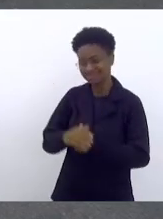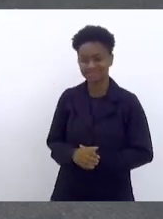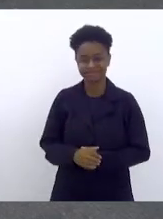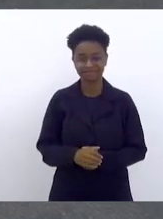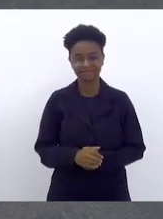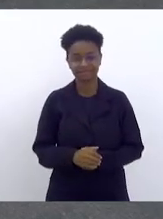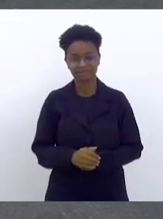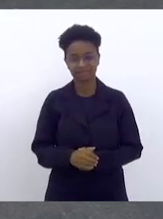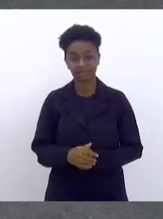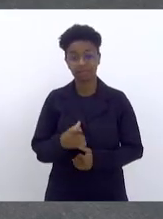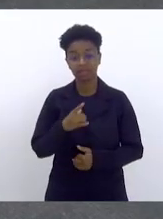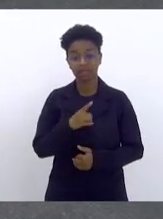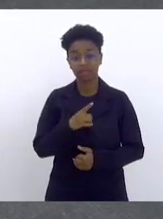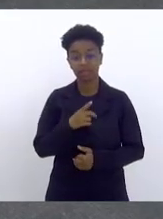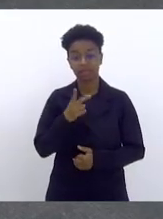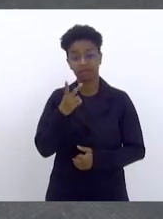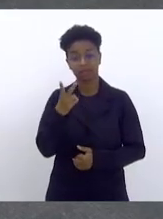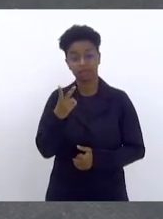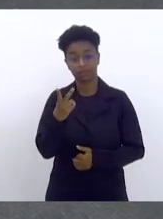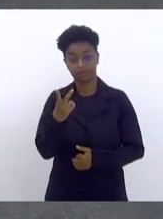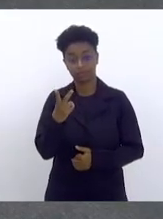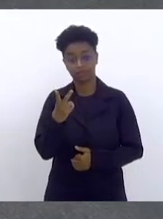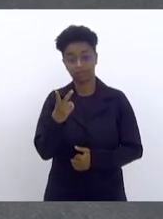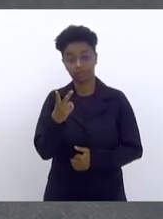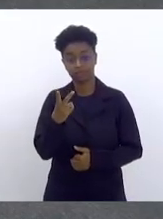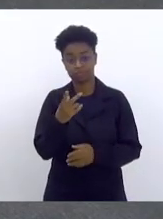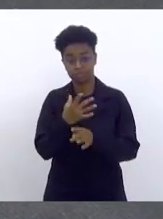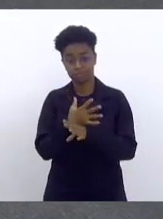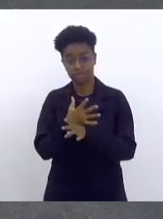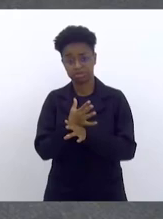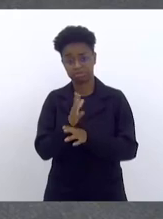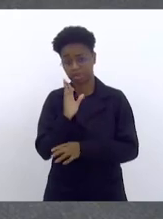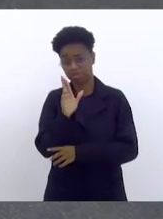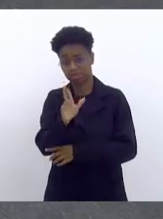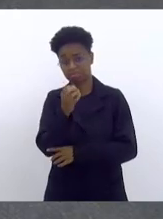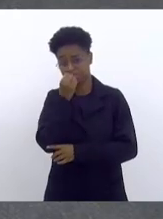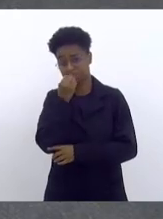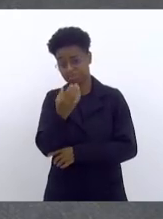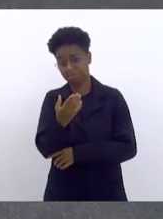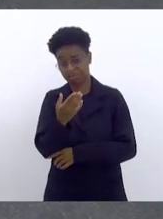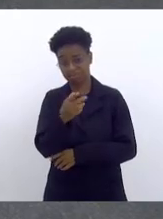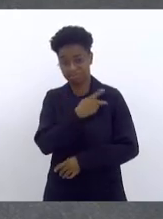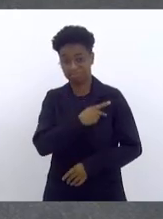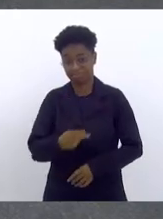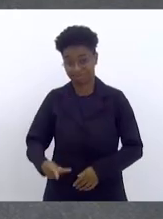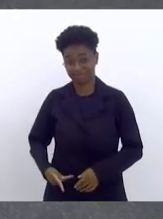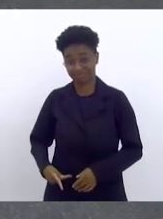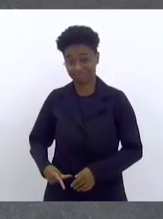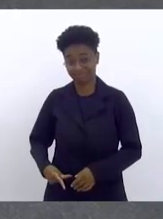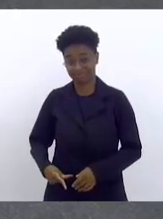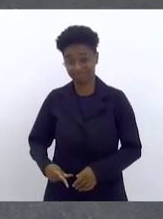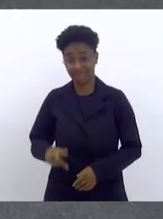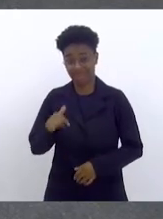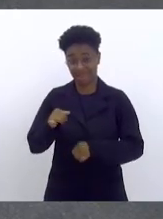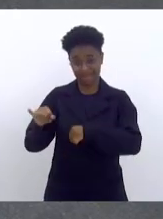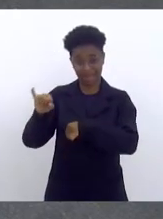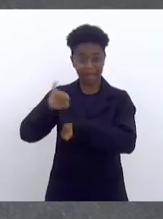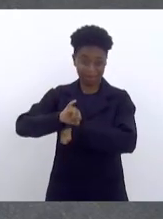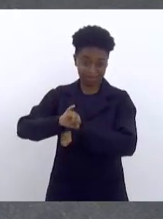Está aqui dois municípios muito bem representados na presidência. O município da capital